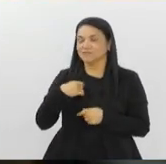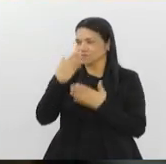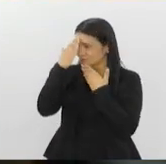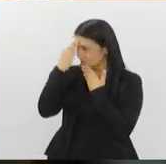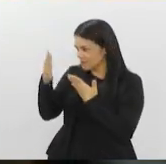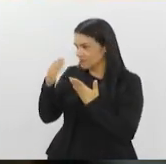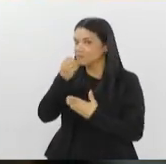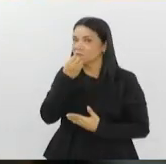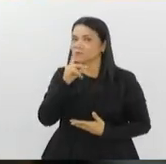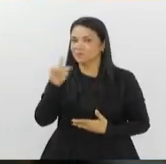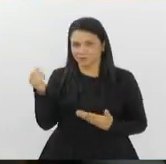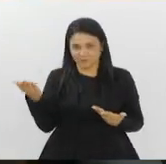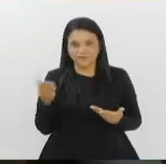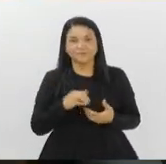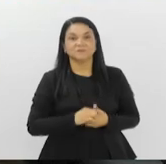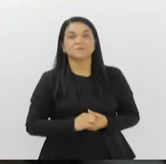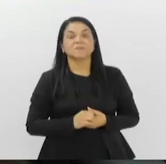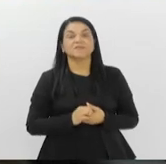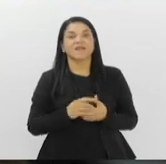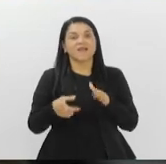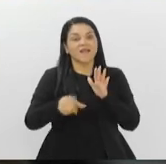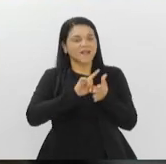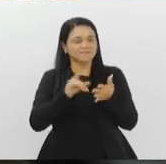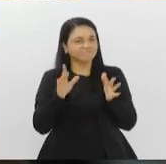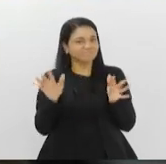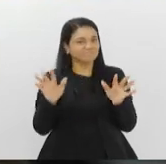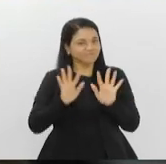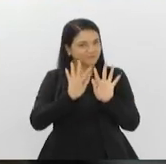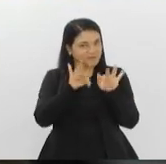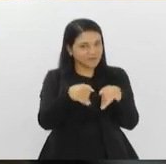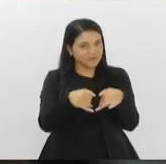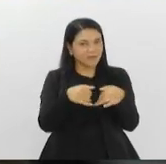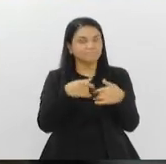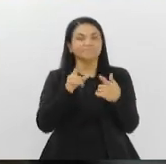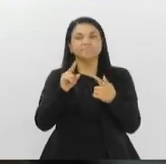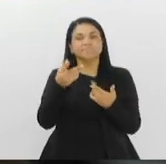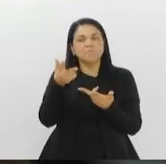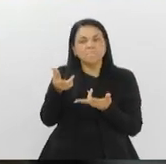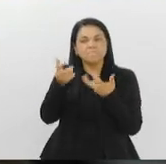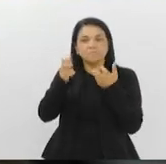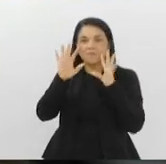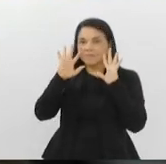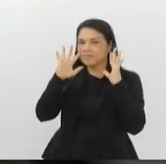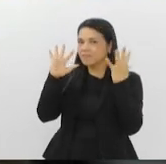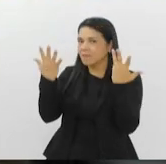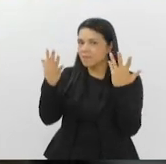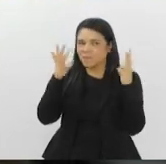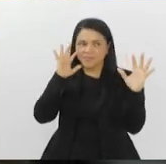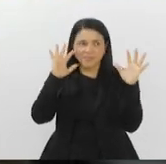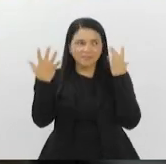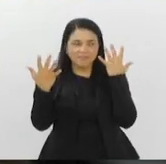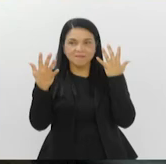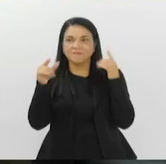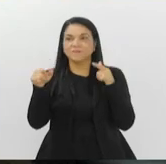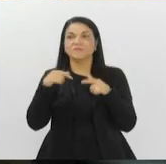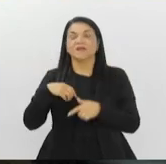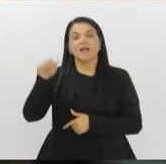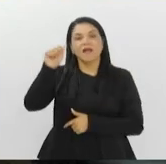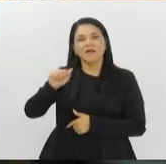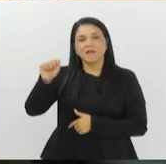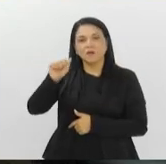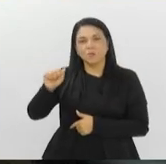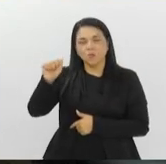você. E antes de encerrar, vamos dar uma olhada no tempo em algumas cidades. Aqui na tela, Araruama,